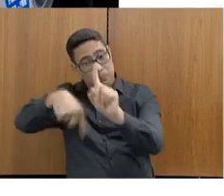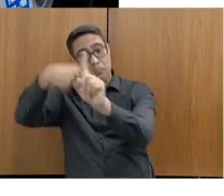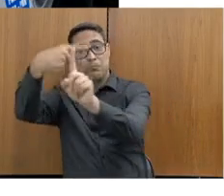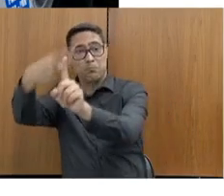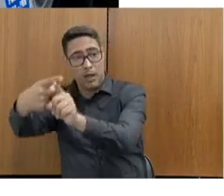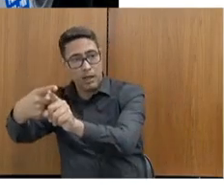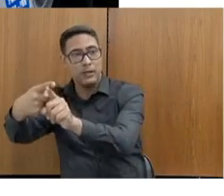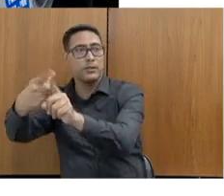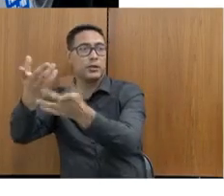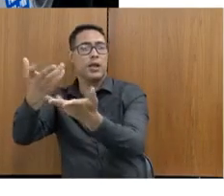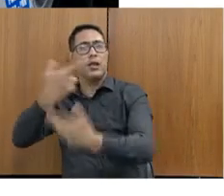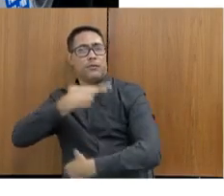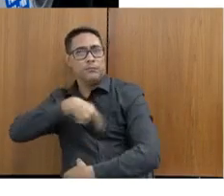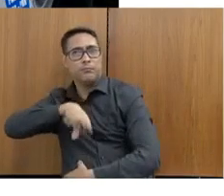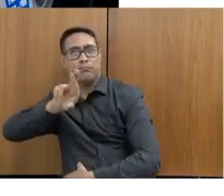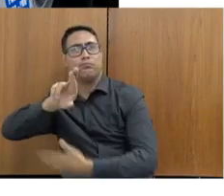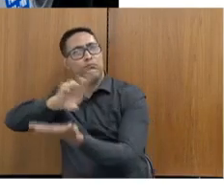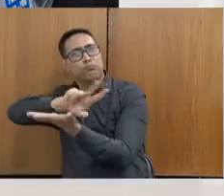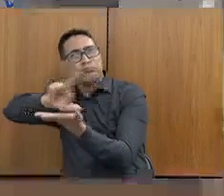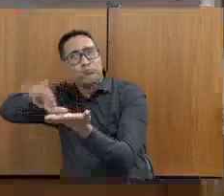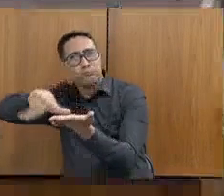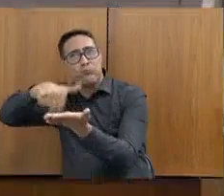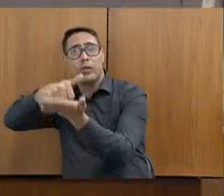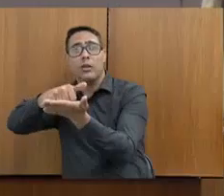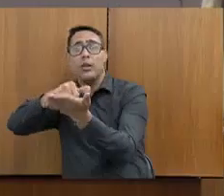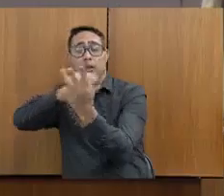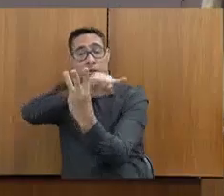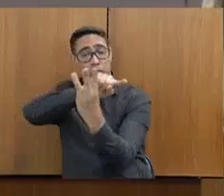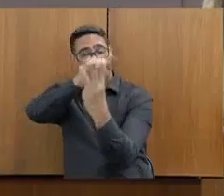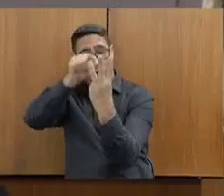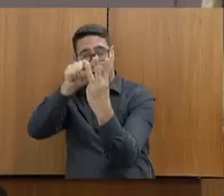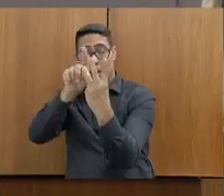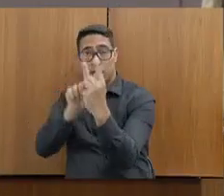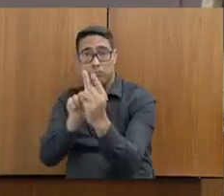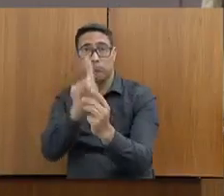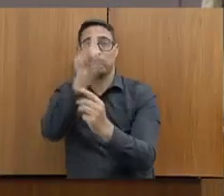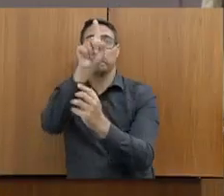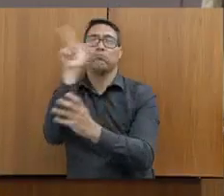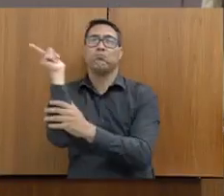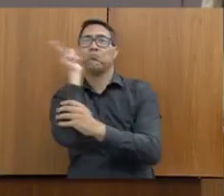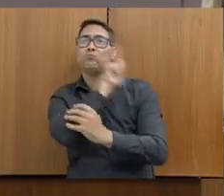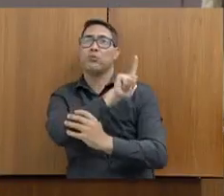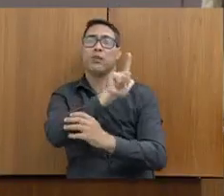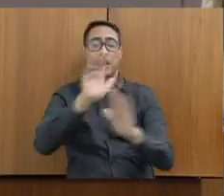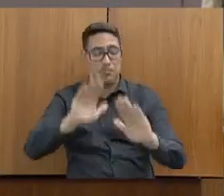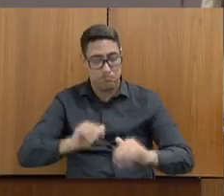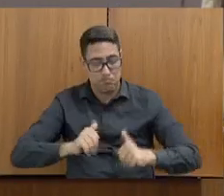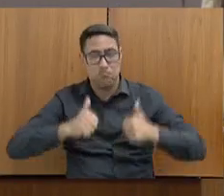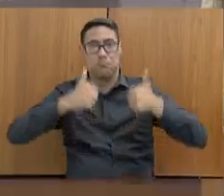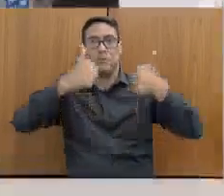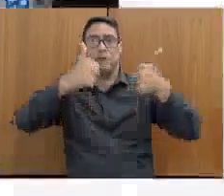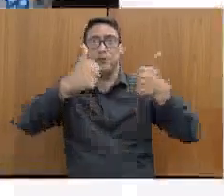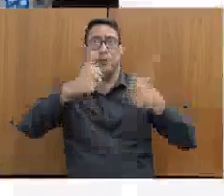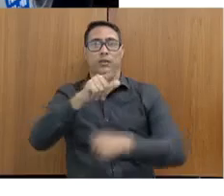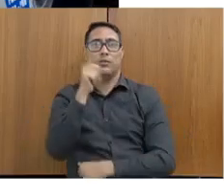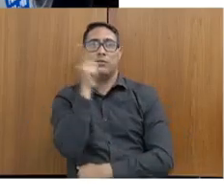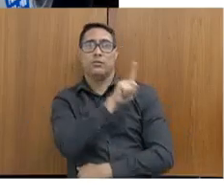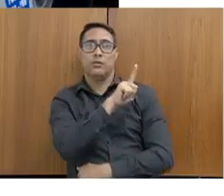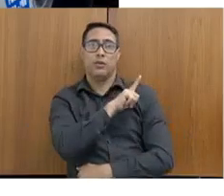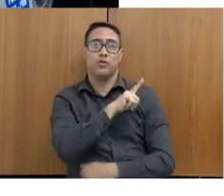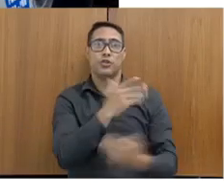tripé, a possibilidade de ressocialização, ela se agiganta, se avoluma. A gente tem hoje 1.004